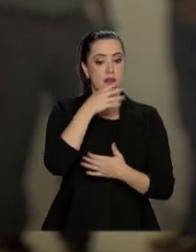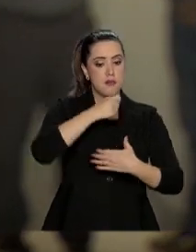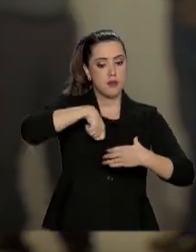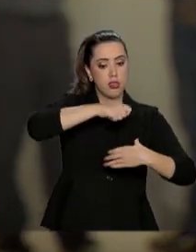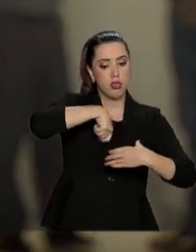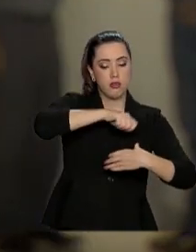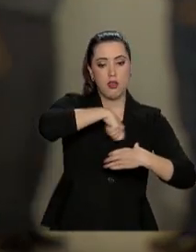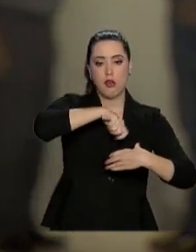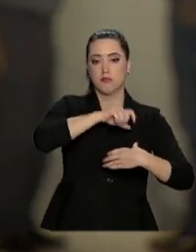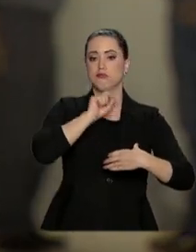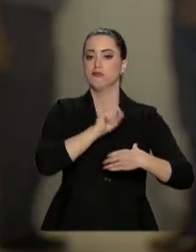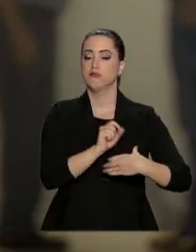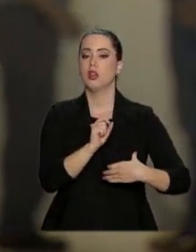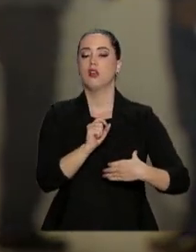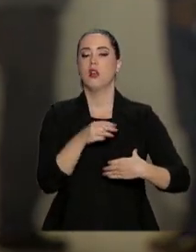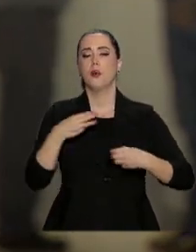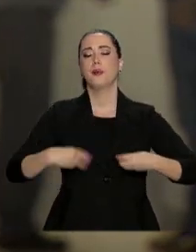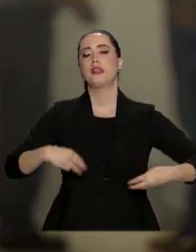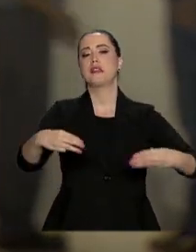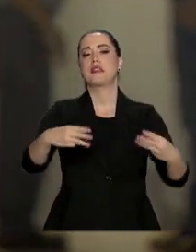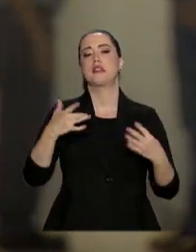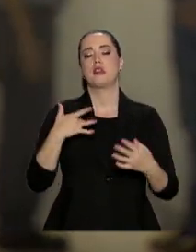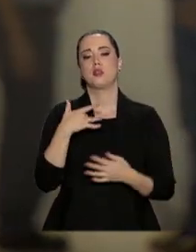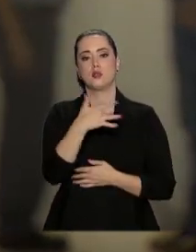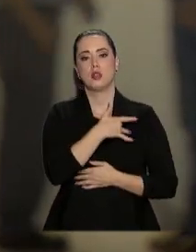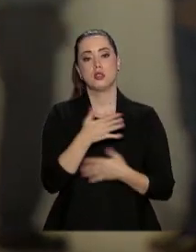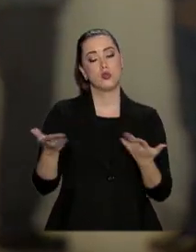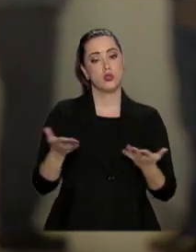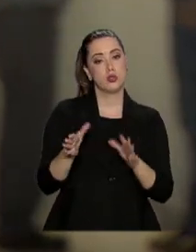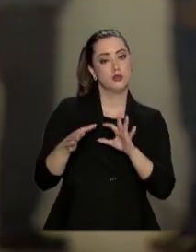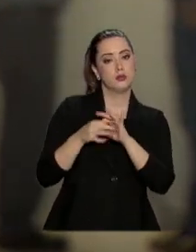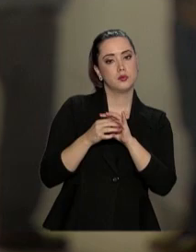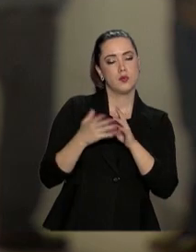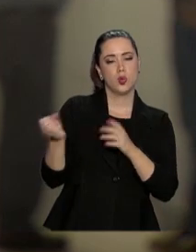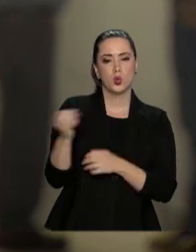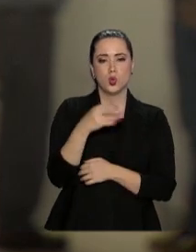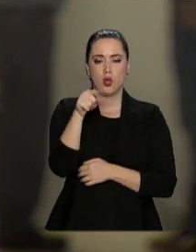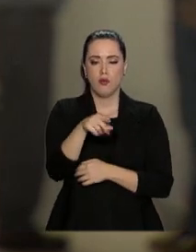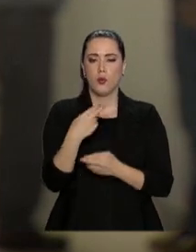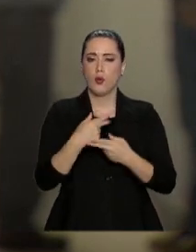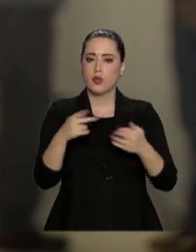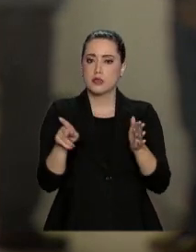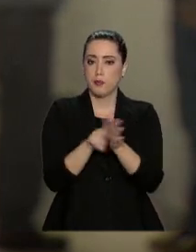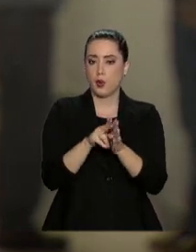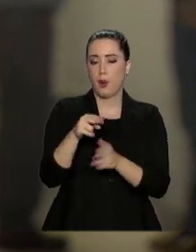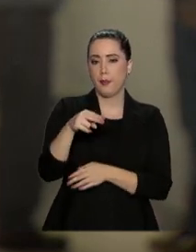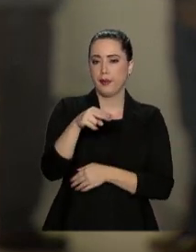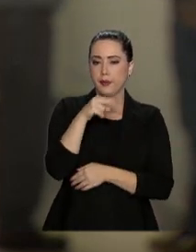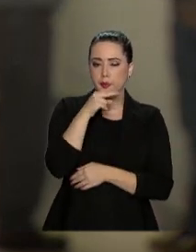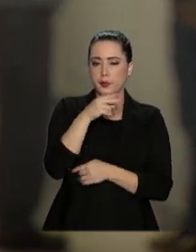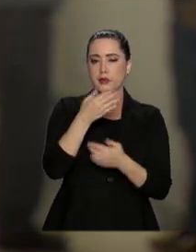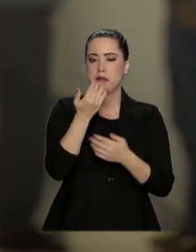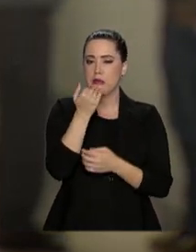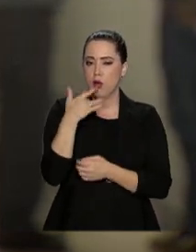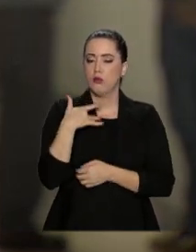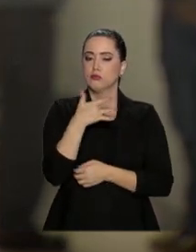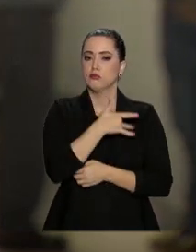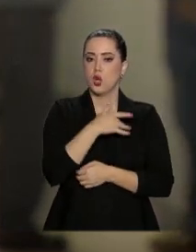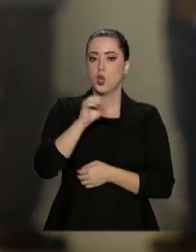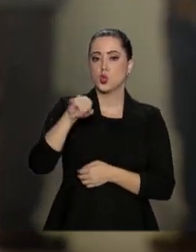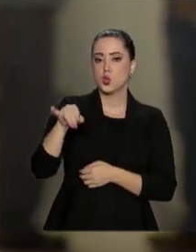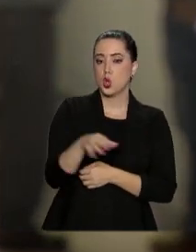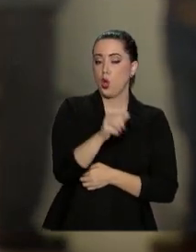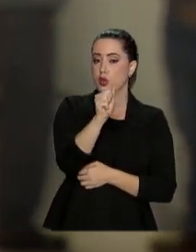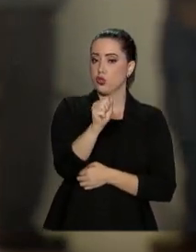alimentares. O Ministério da Saúde incorporou recentemente soluções nutricionais à base de soja, de